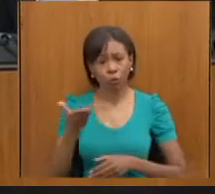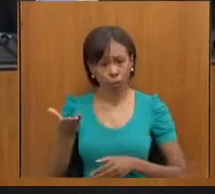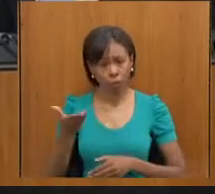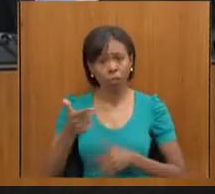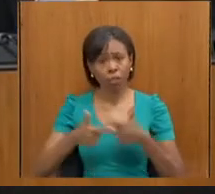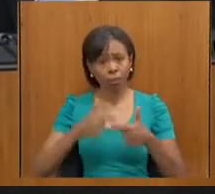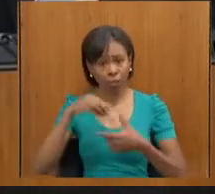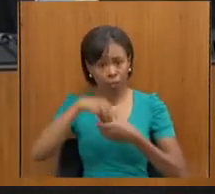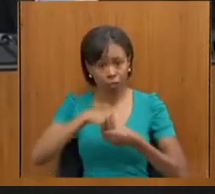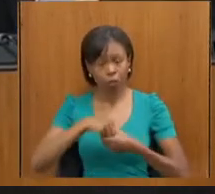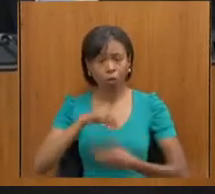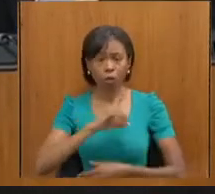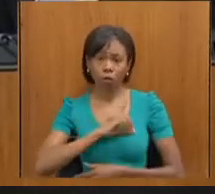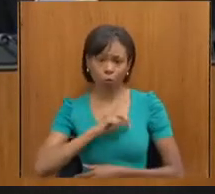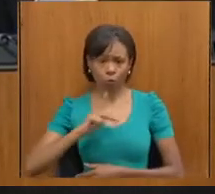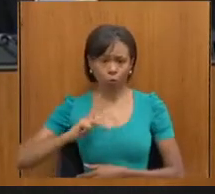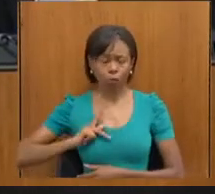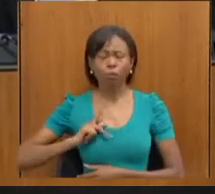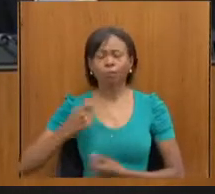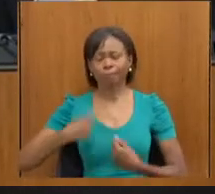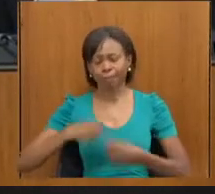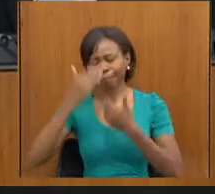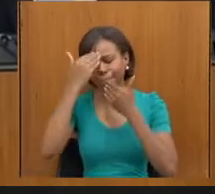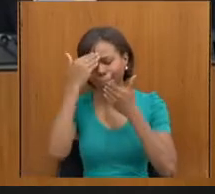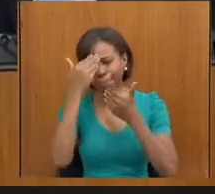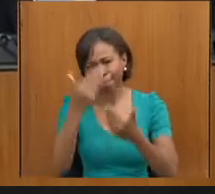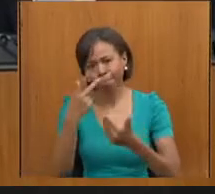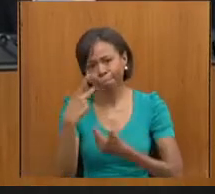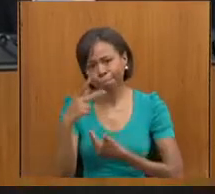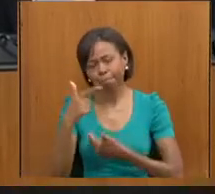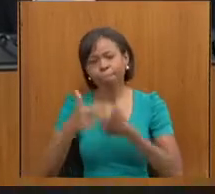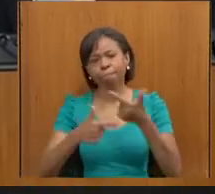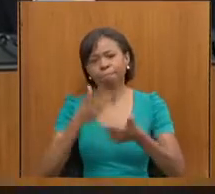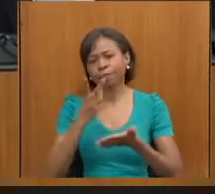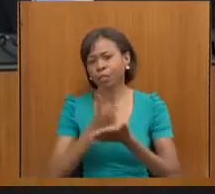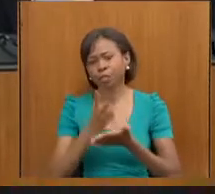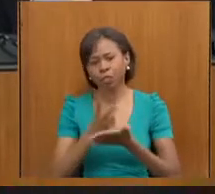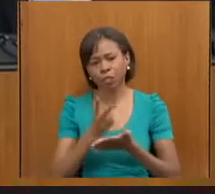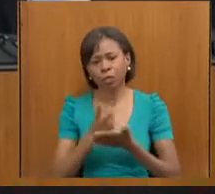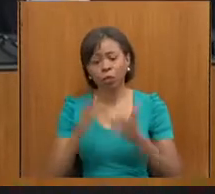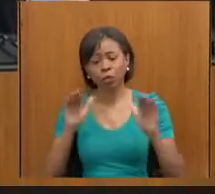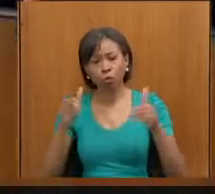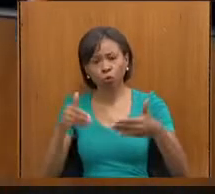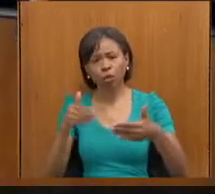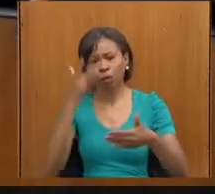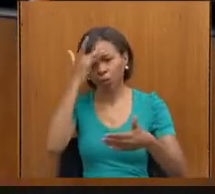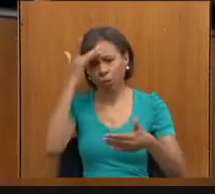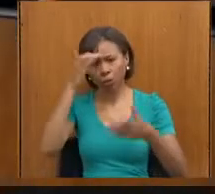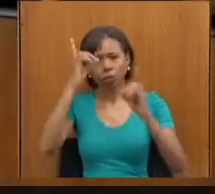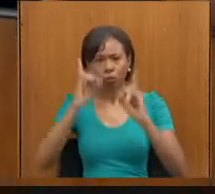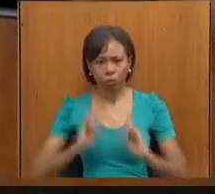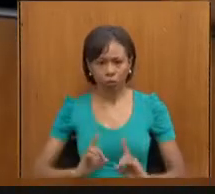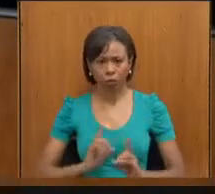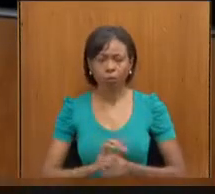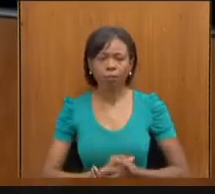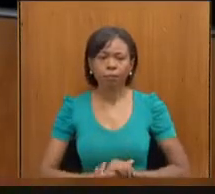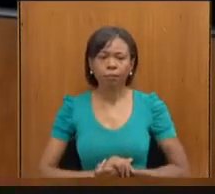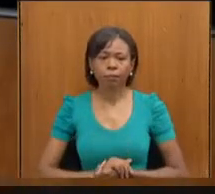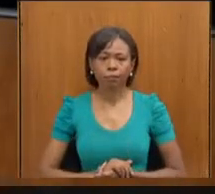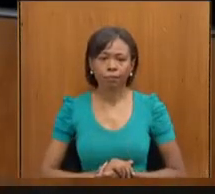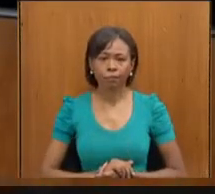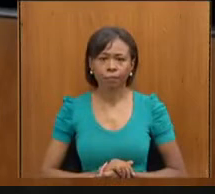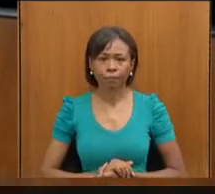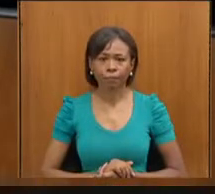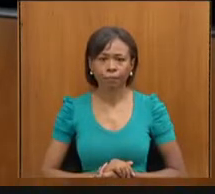gente só tem que agradecer tudo o que vocês fazem em prol da defesa da pessoa com deficiência. Bem,